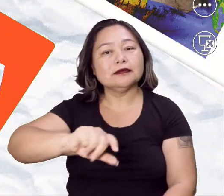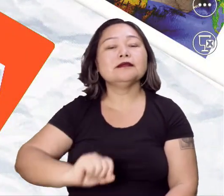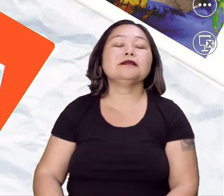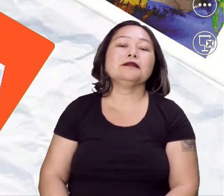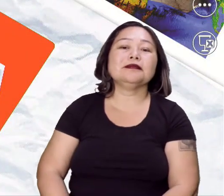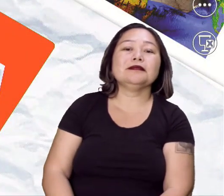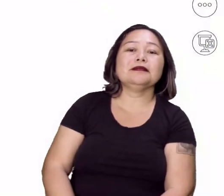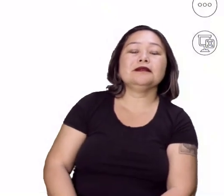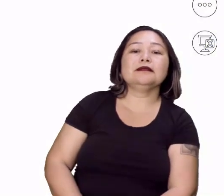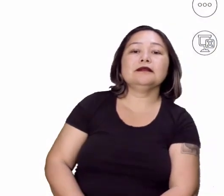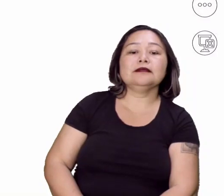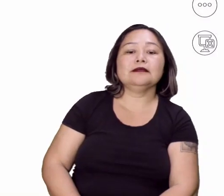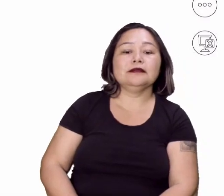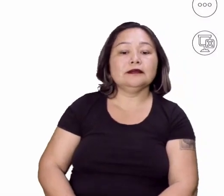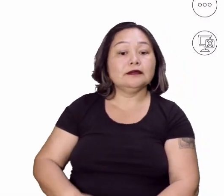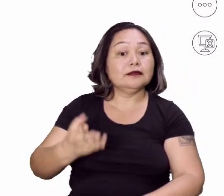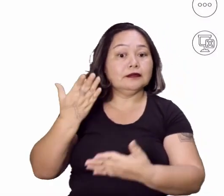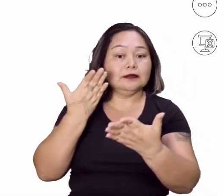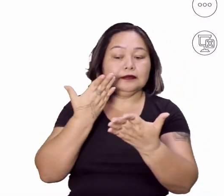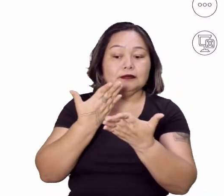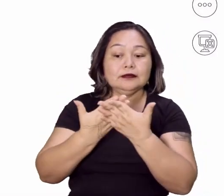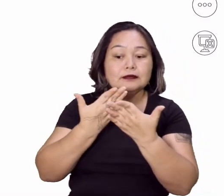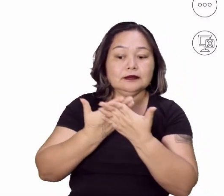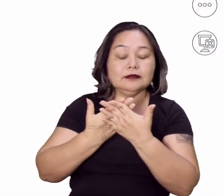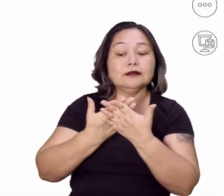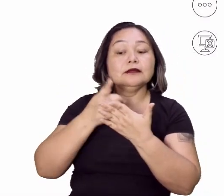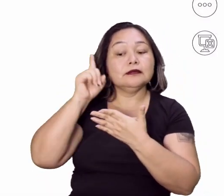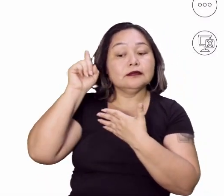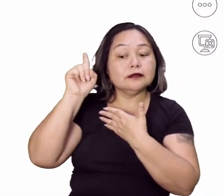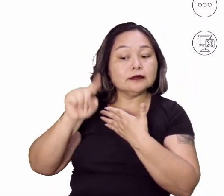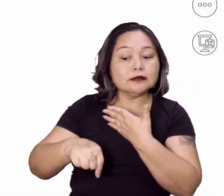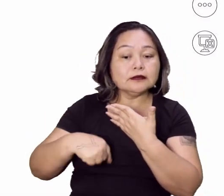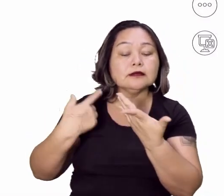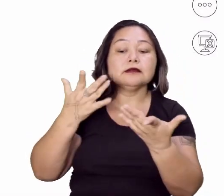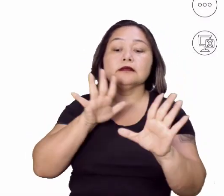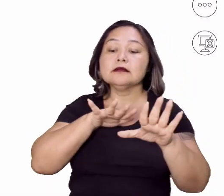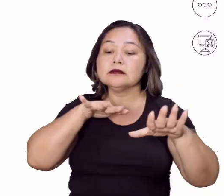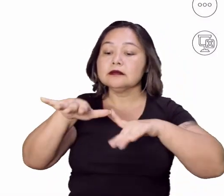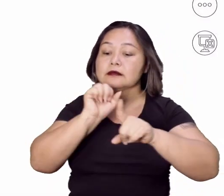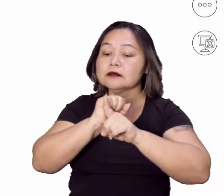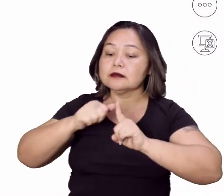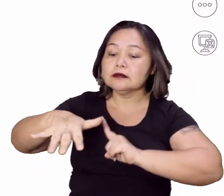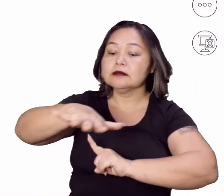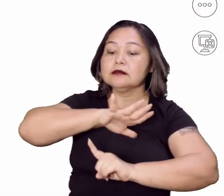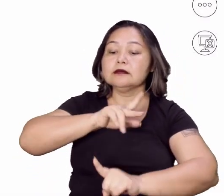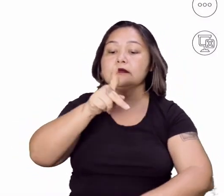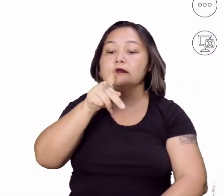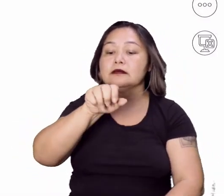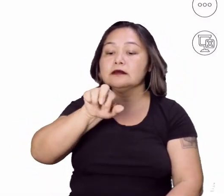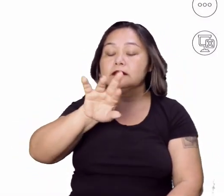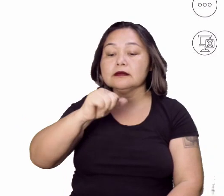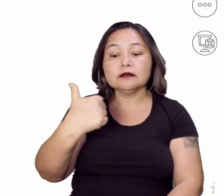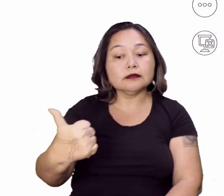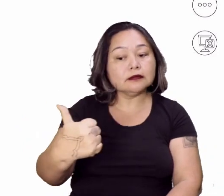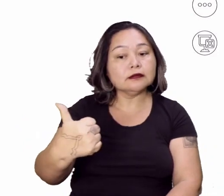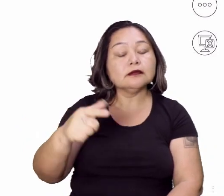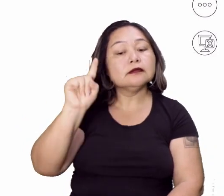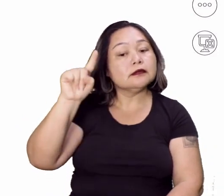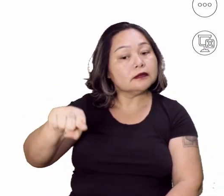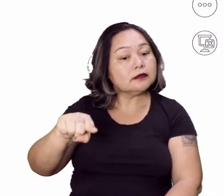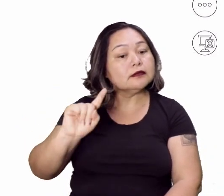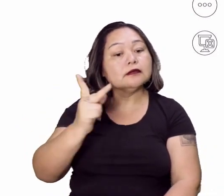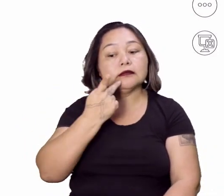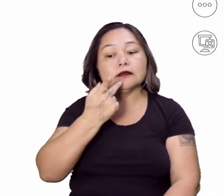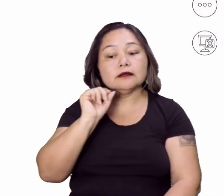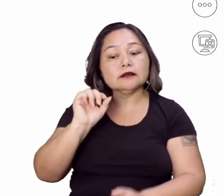olha só. Nessa aula de hoje, é a primeira aula sobre os movimentos sociais, parte 1, tá? Então, nessa aula, gente